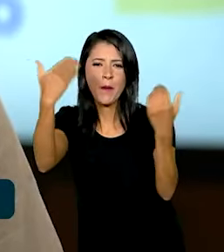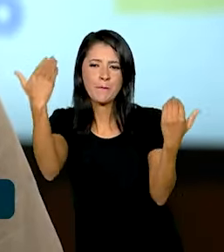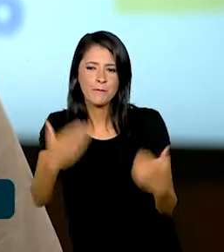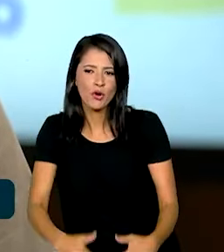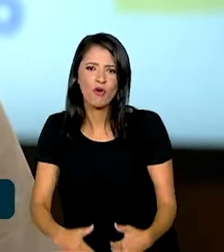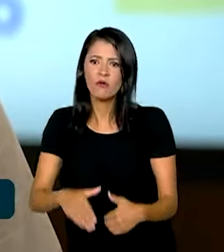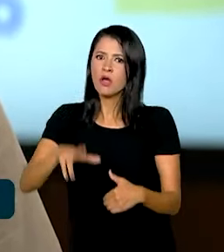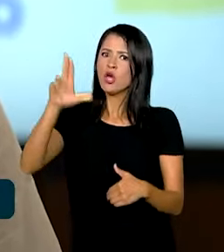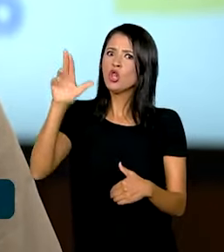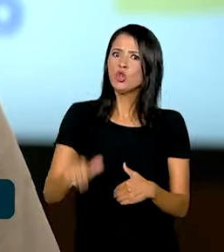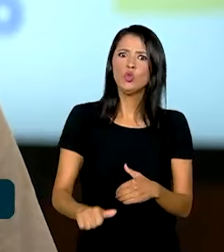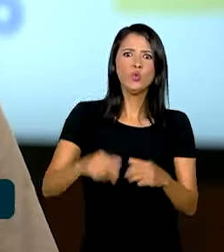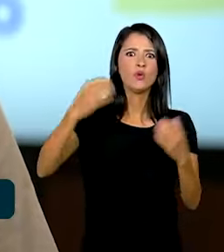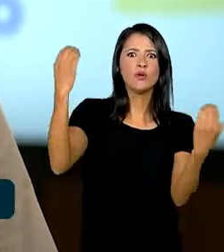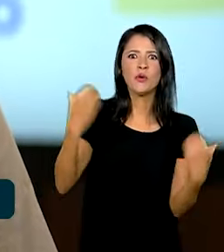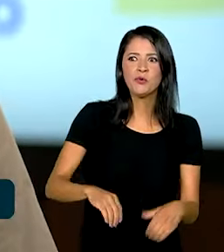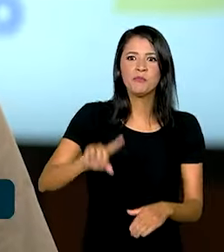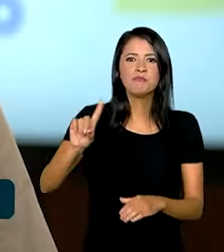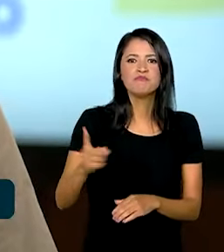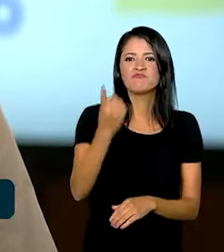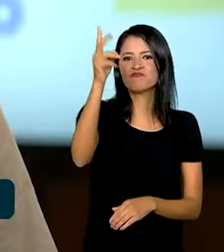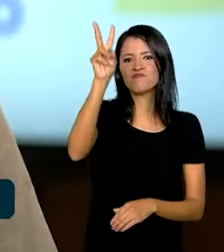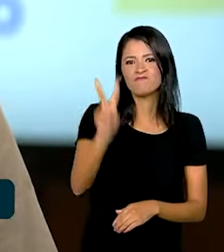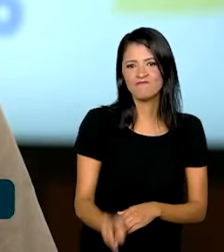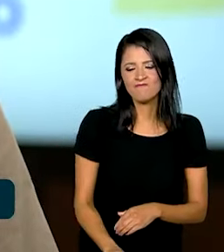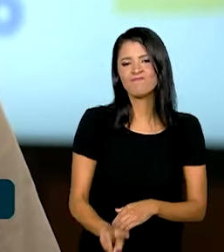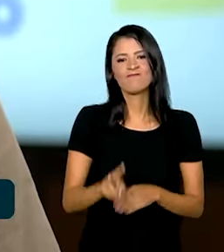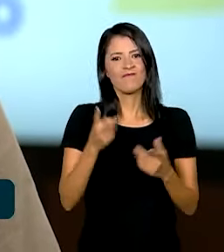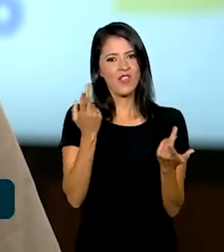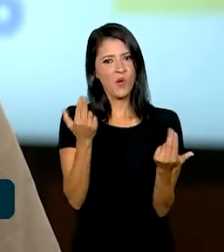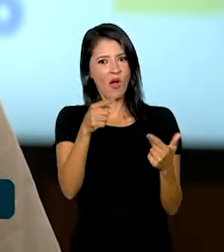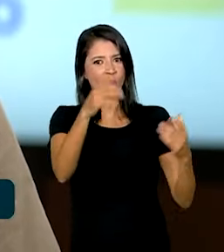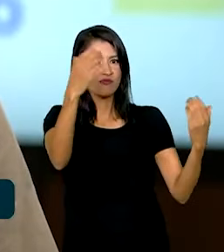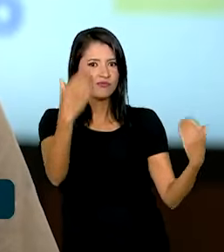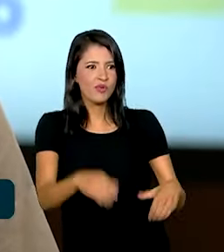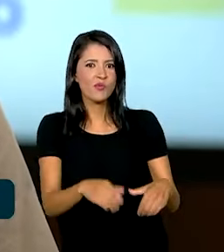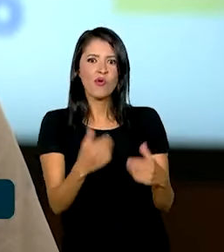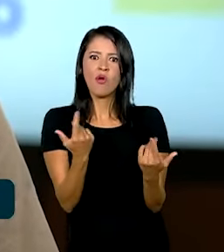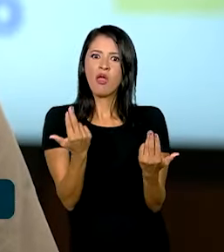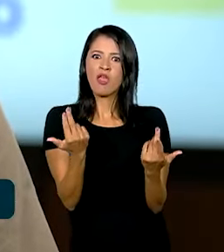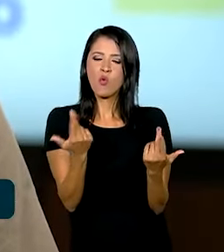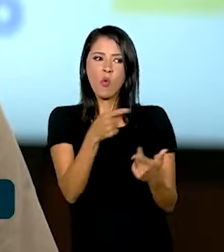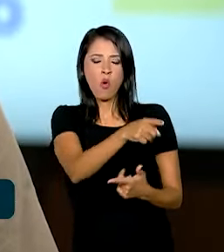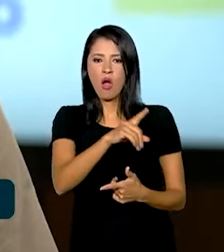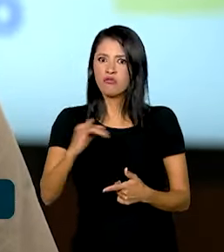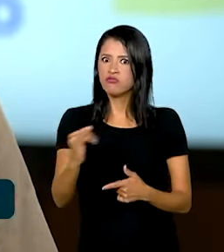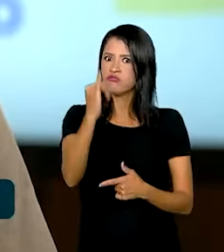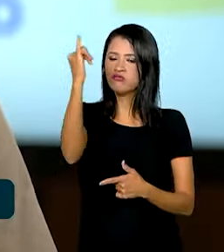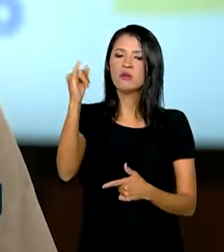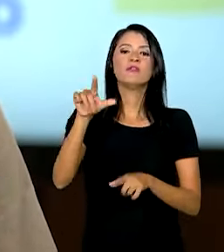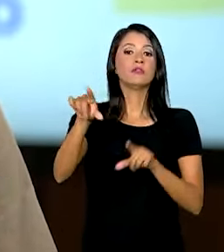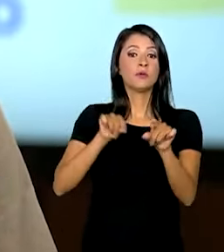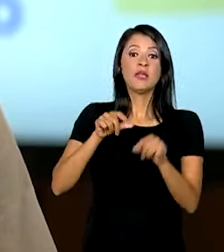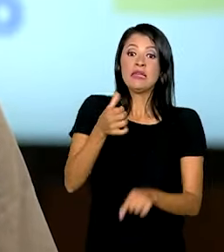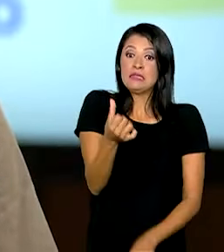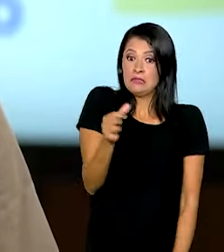nunca foi aplicado um concurso público. Ainda mais um concurso público desse tamanho, onde a gente vai selecionar as 6.640 vagas.